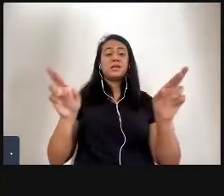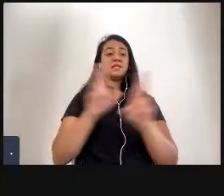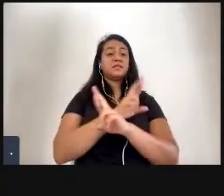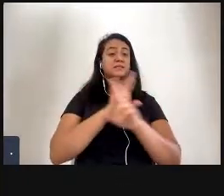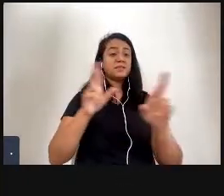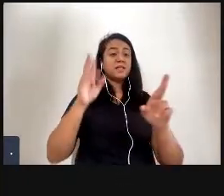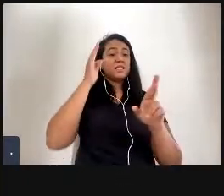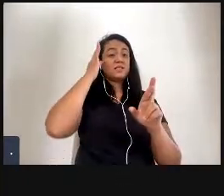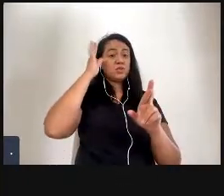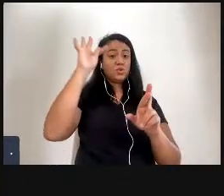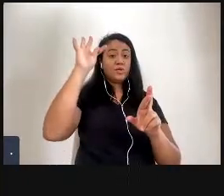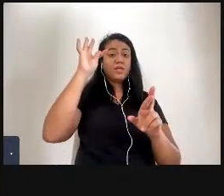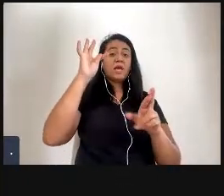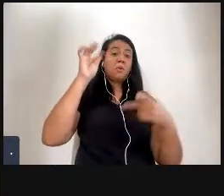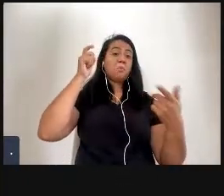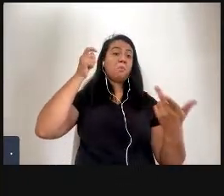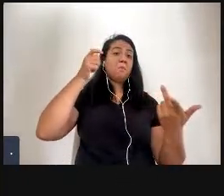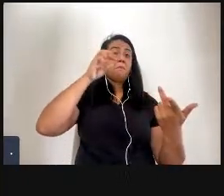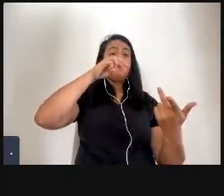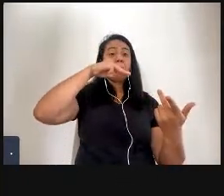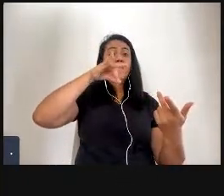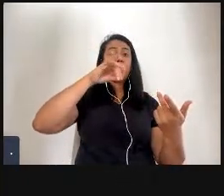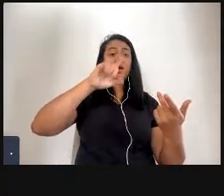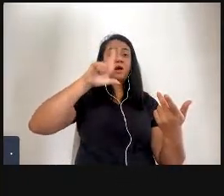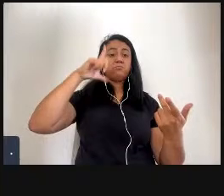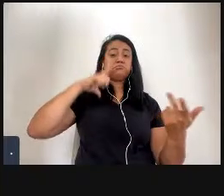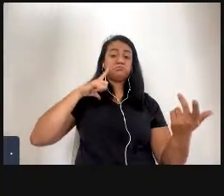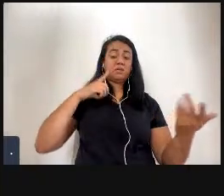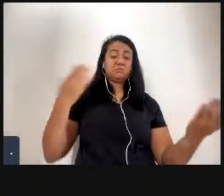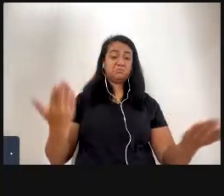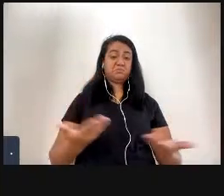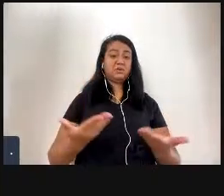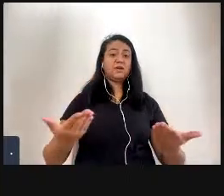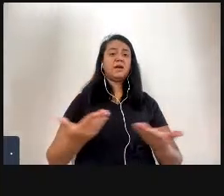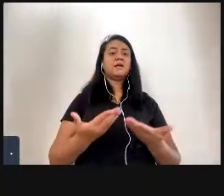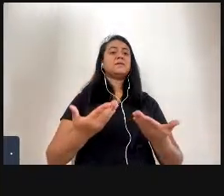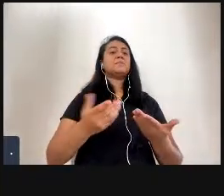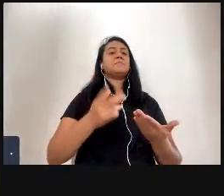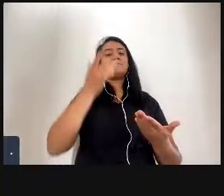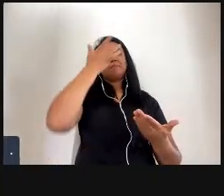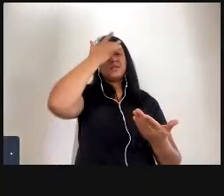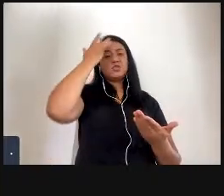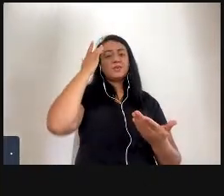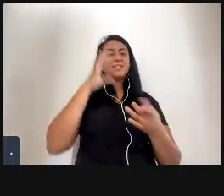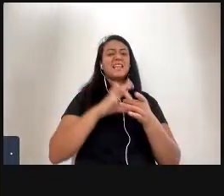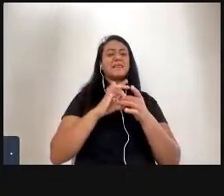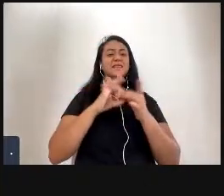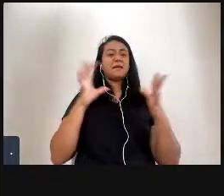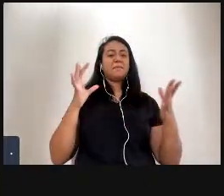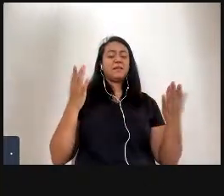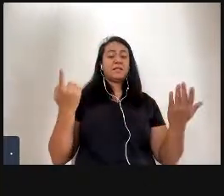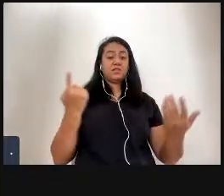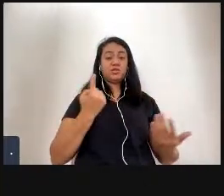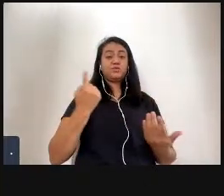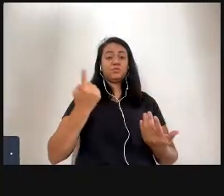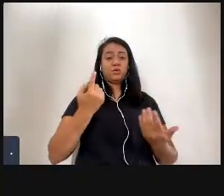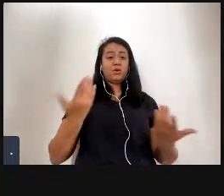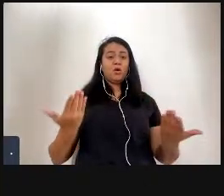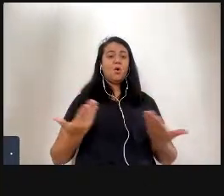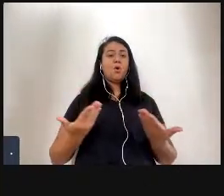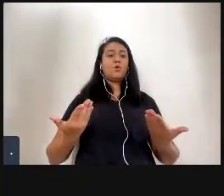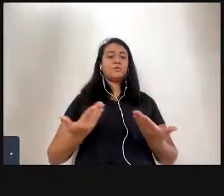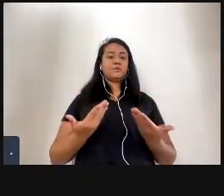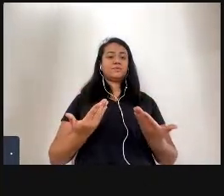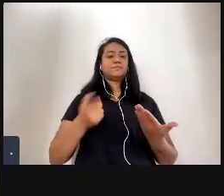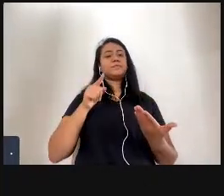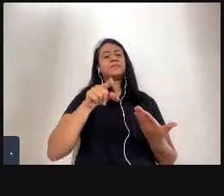dominantes que são as que a gente vive hoje que são baseadas em indivíduos autossuficientes e independentes. Então, nesse caso, a